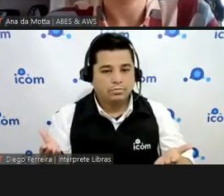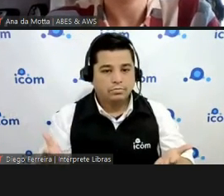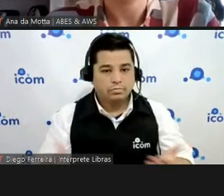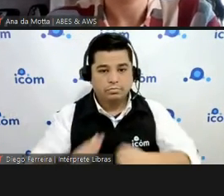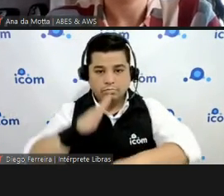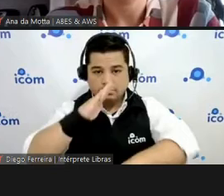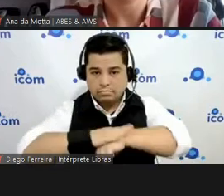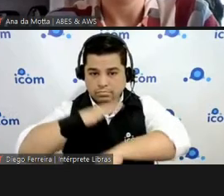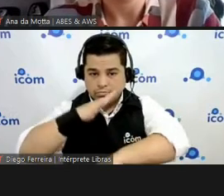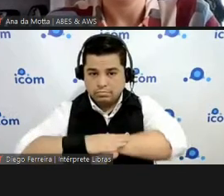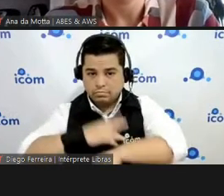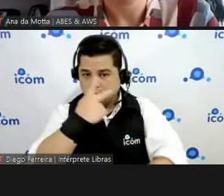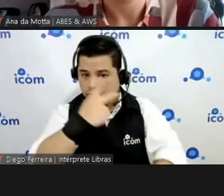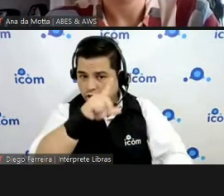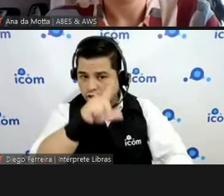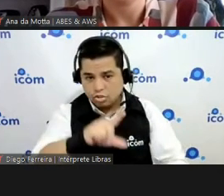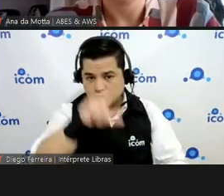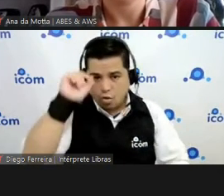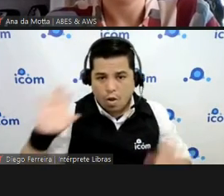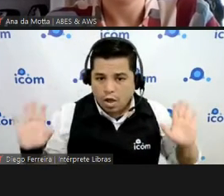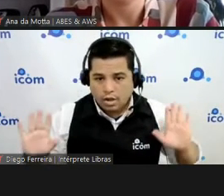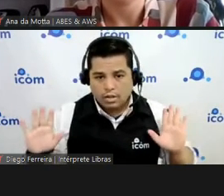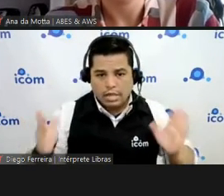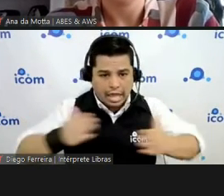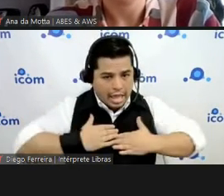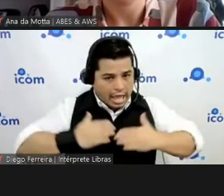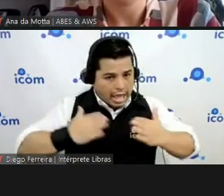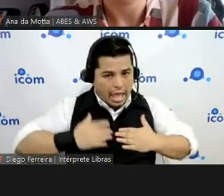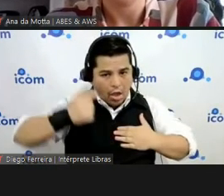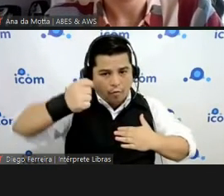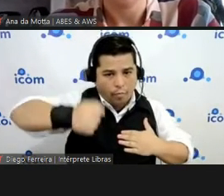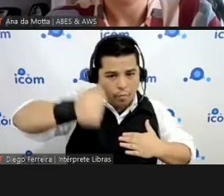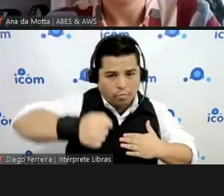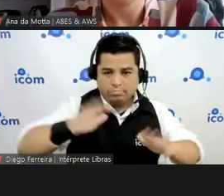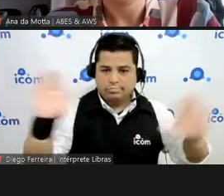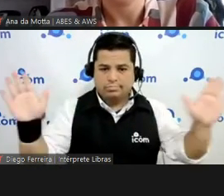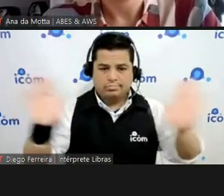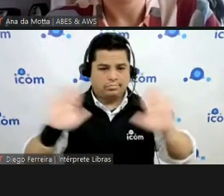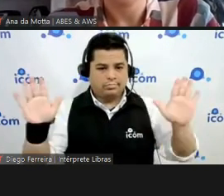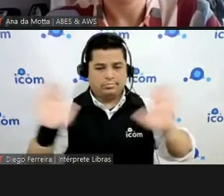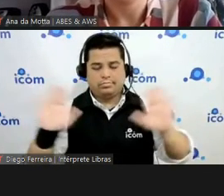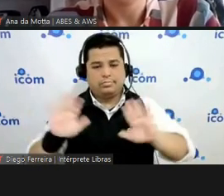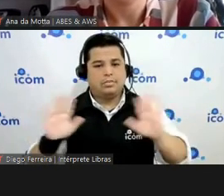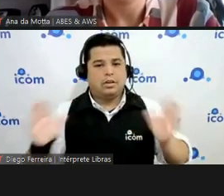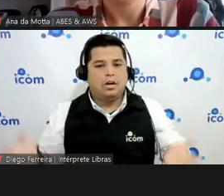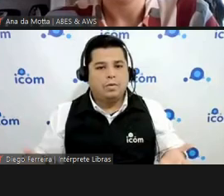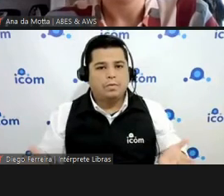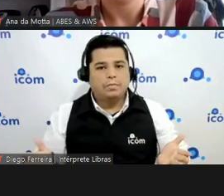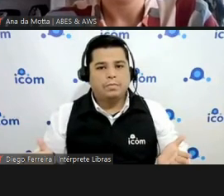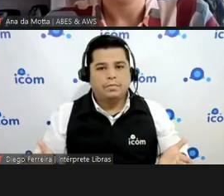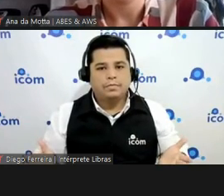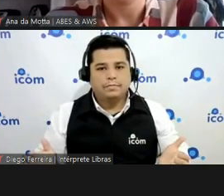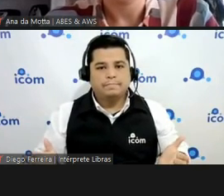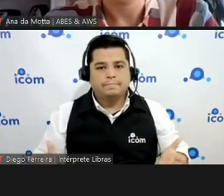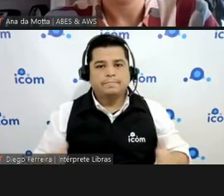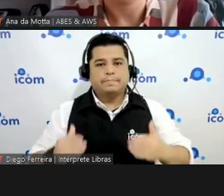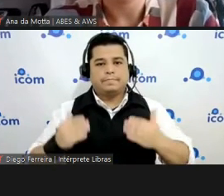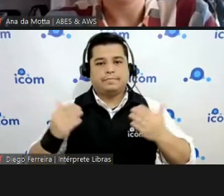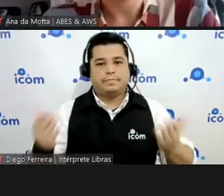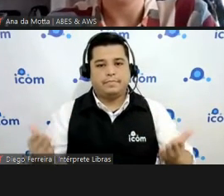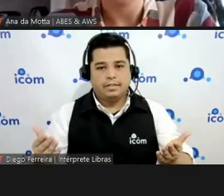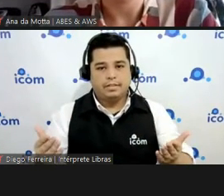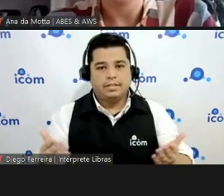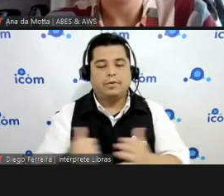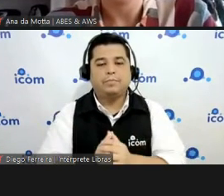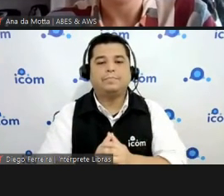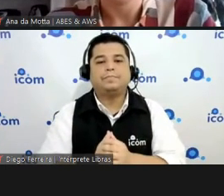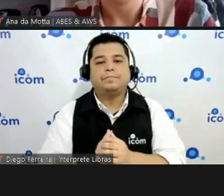eu faço o credenciamento você escolhe com quem você vai paralela e não excludente caso em que é viável e vantajosa